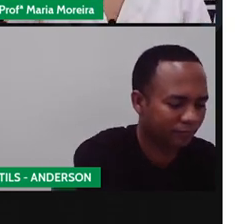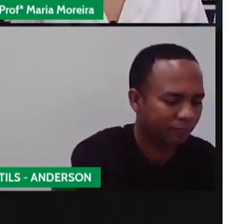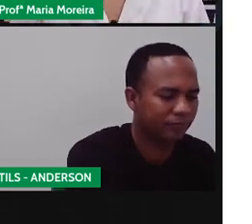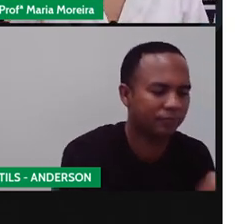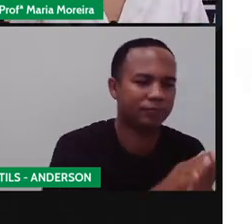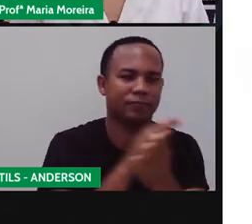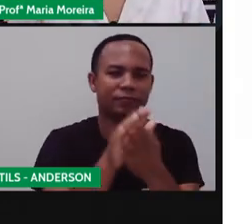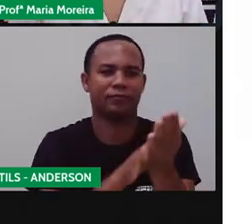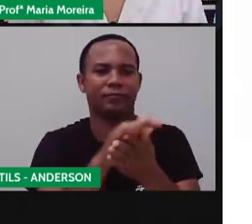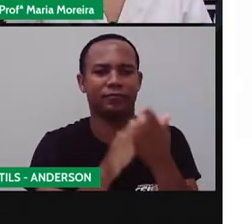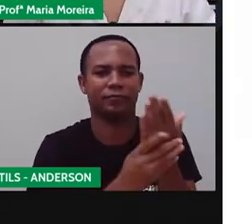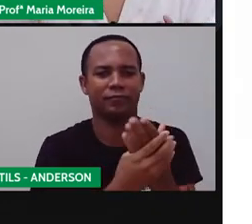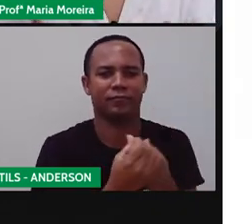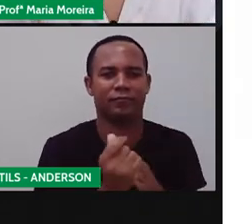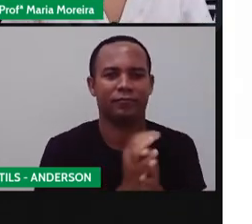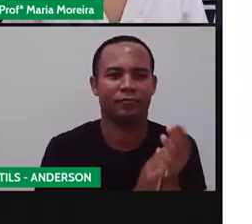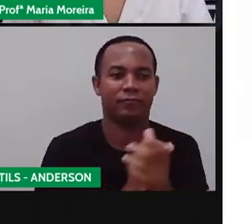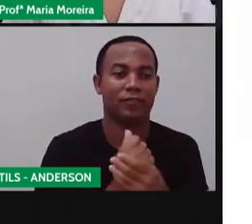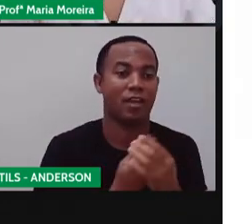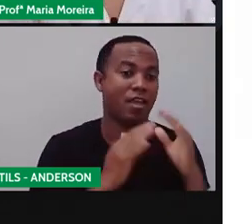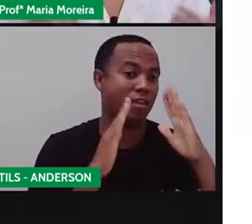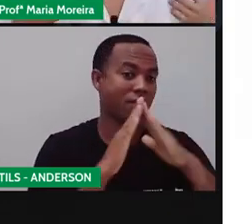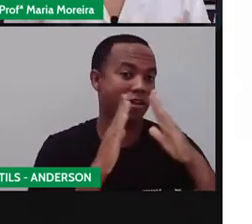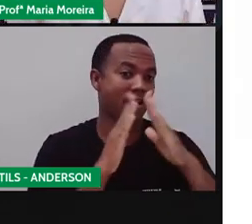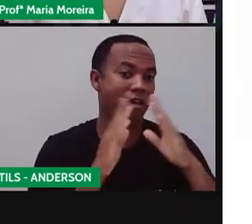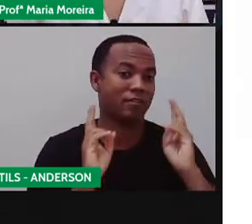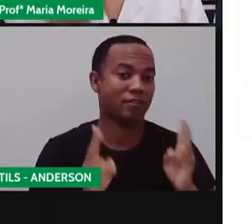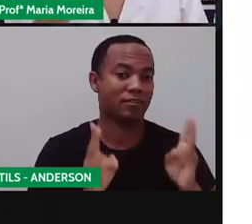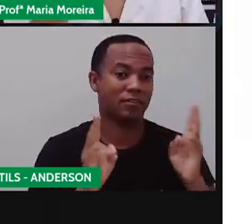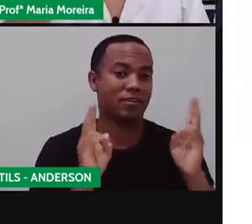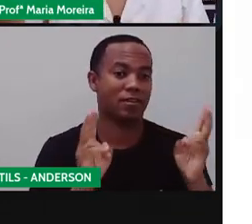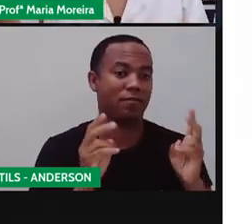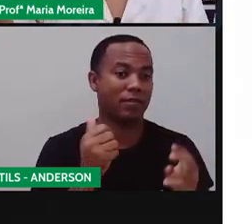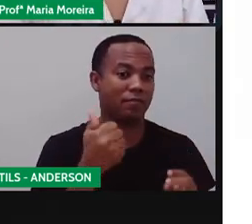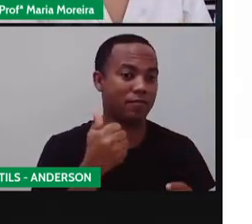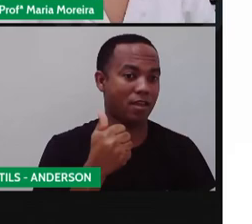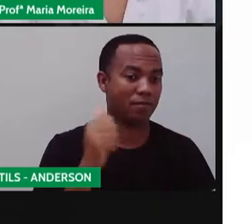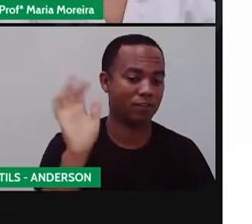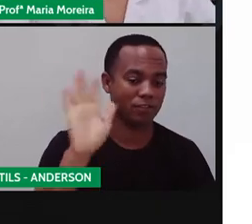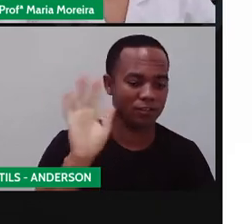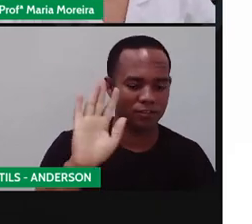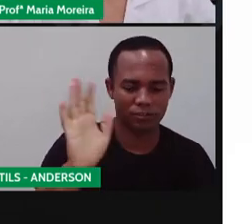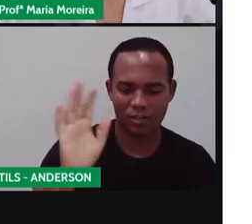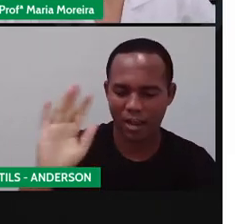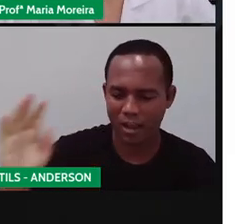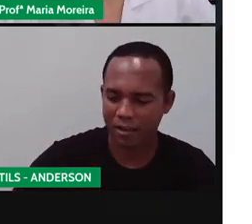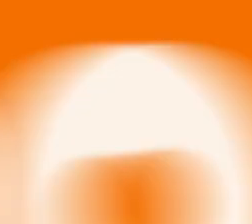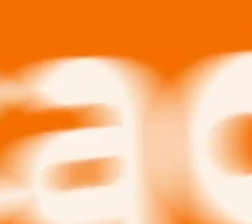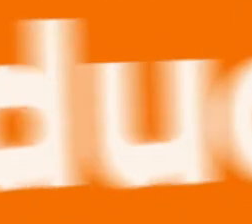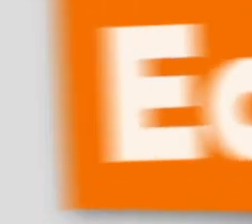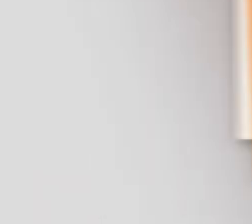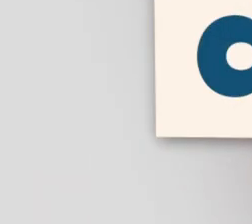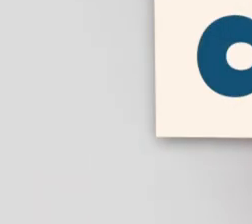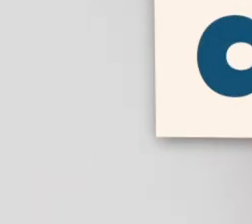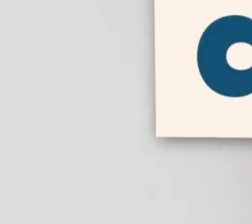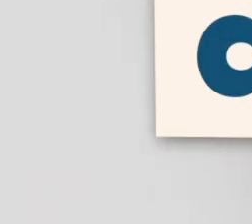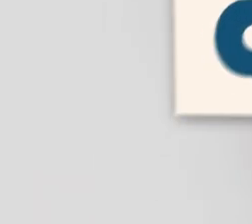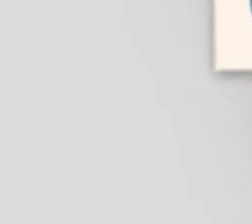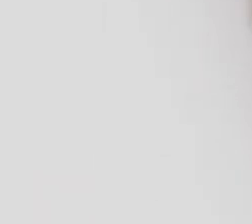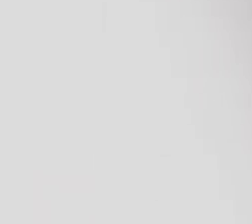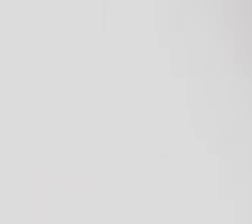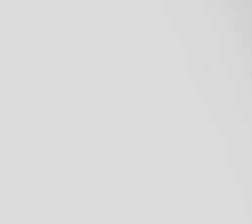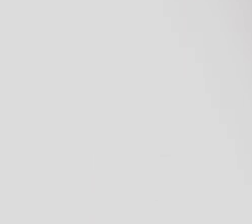possa se encontrar em breve, todo mundo vacinado e com segurança. Beijo no coração de vocês. Cheiro! Tchau.